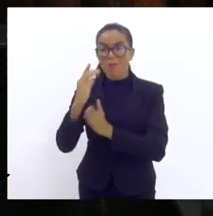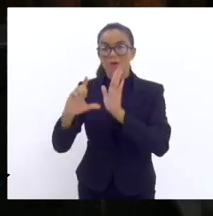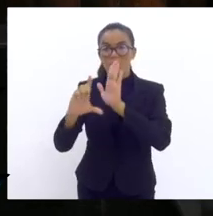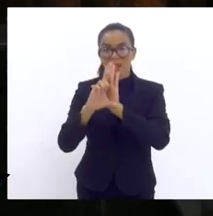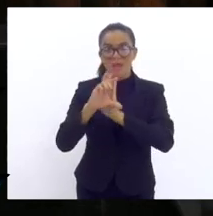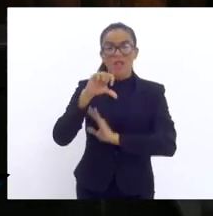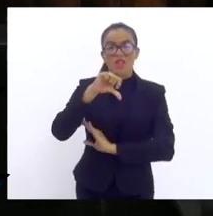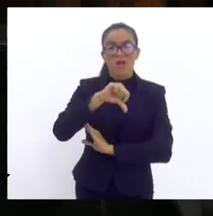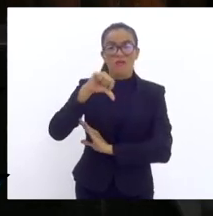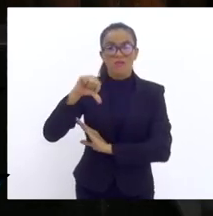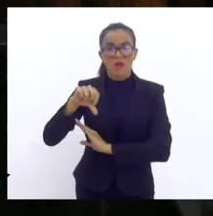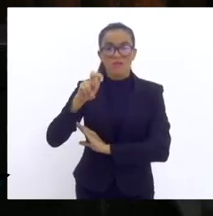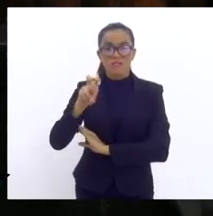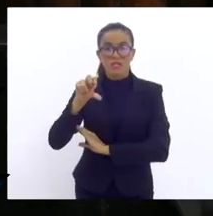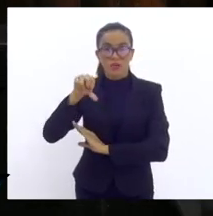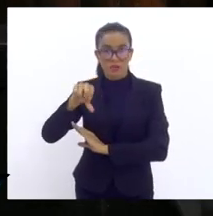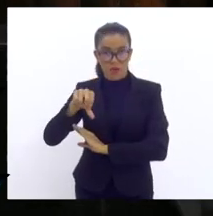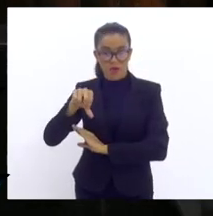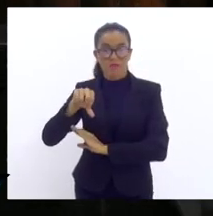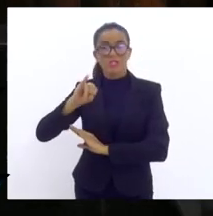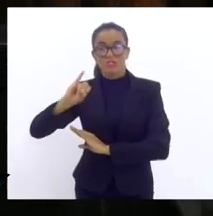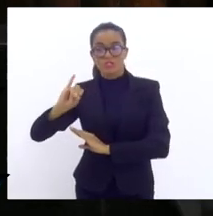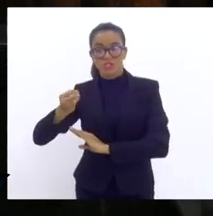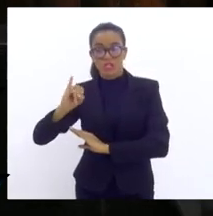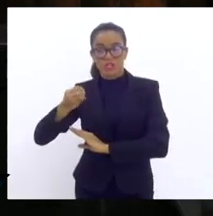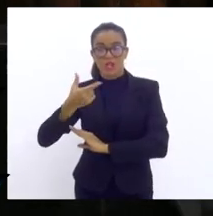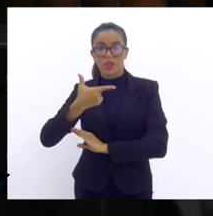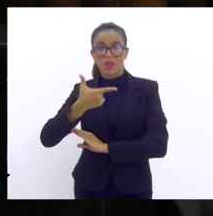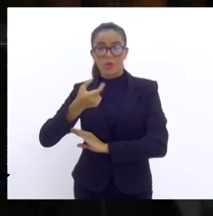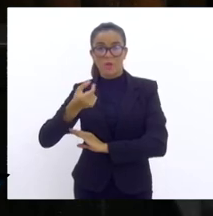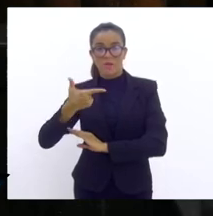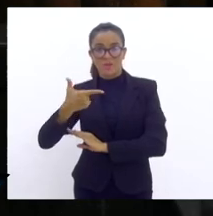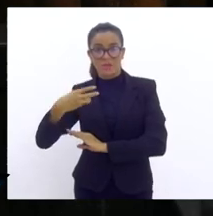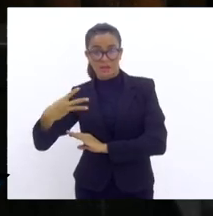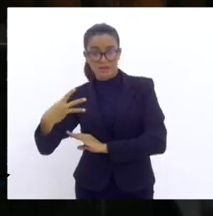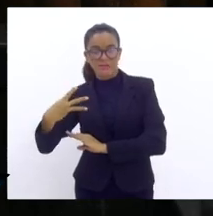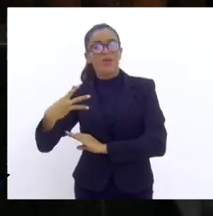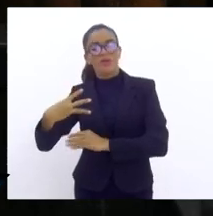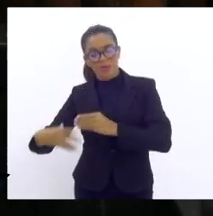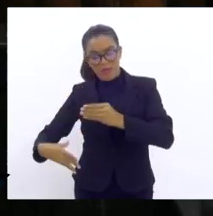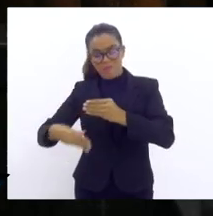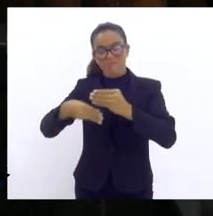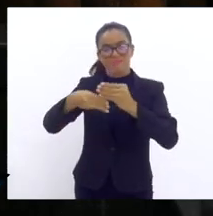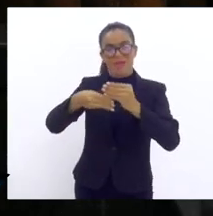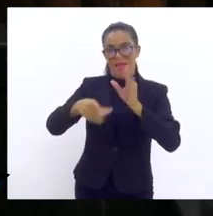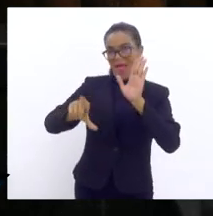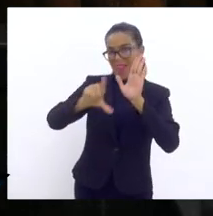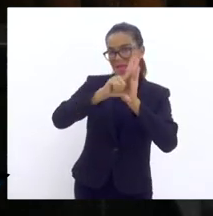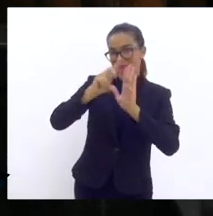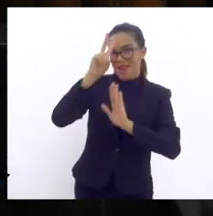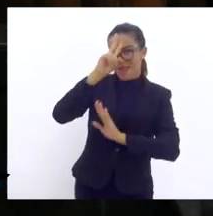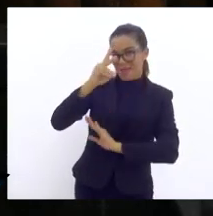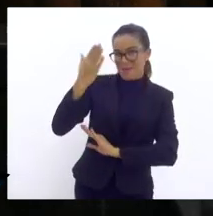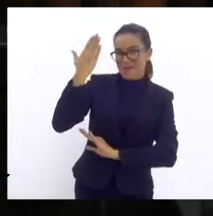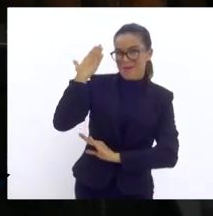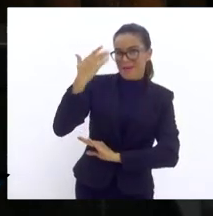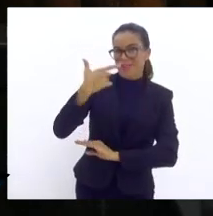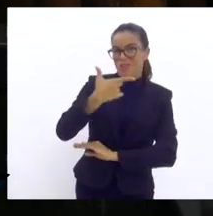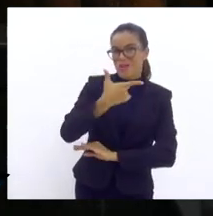9959 de janeiro de 23, que complementou aquela de 2022.